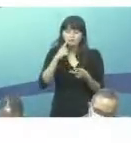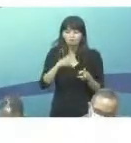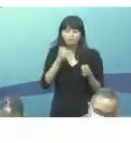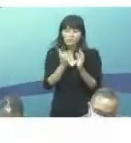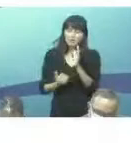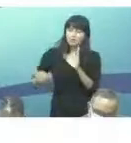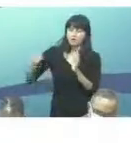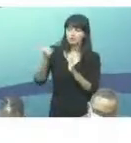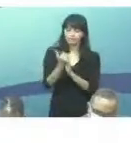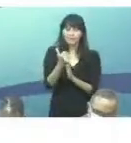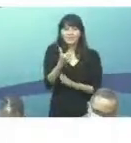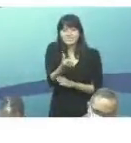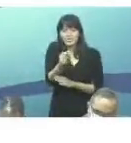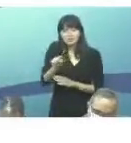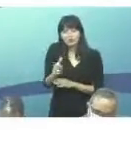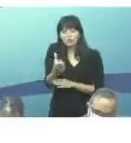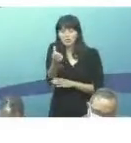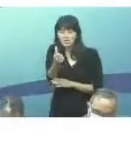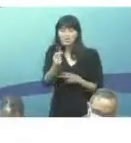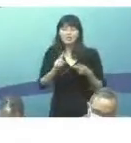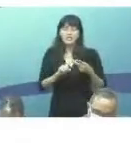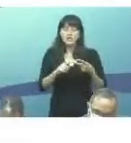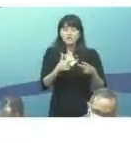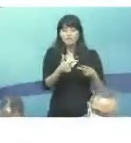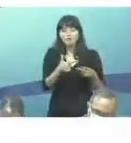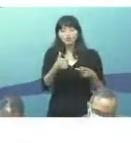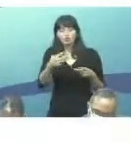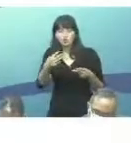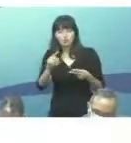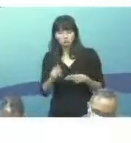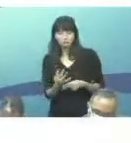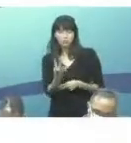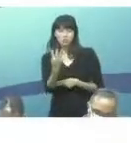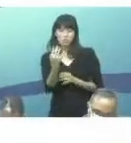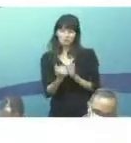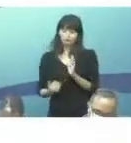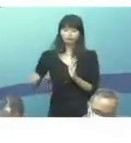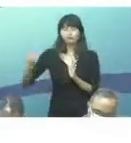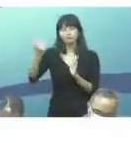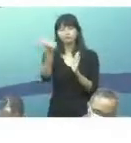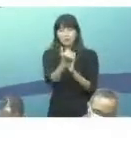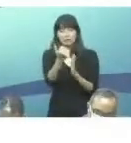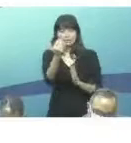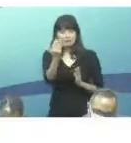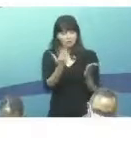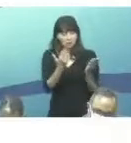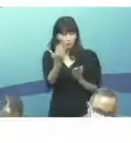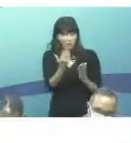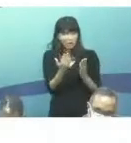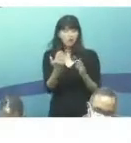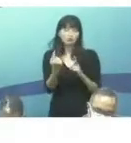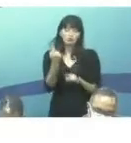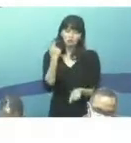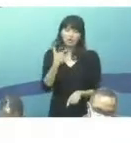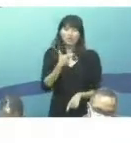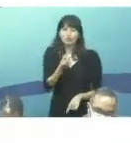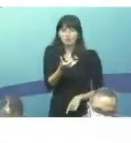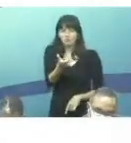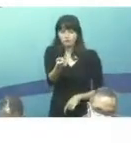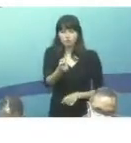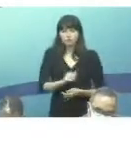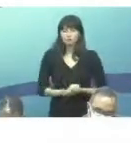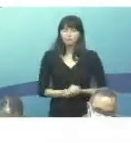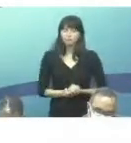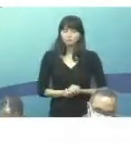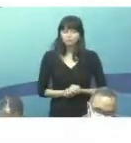2019 e 24,4% superior em relação a 2020. Com